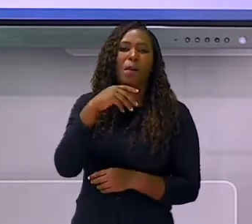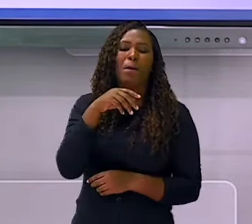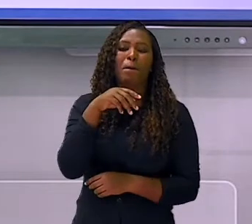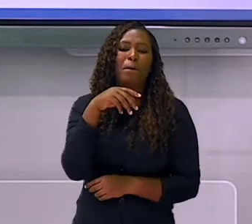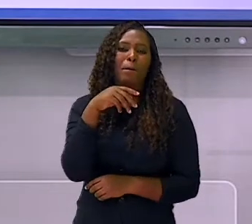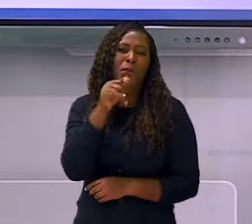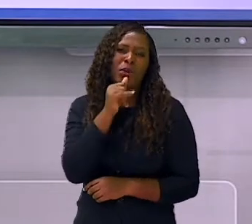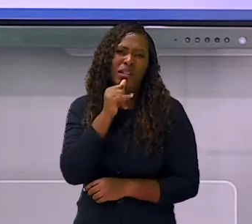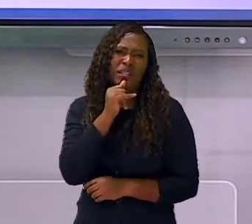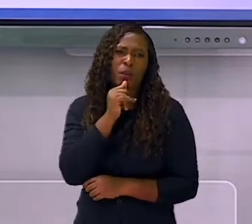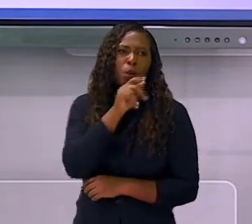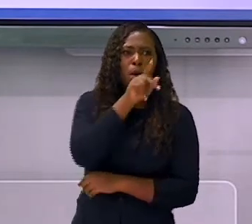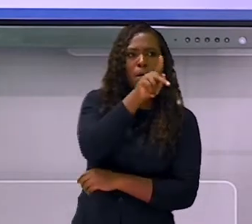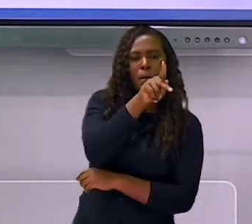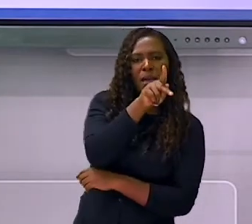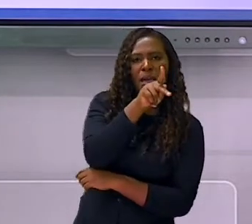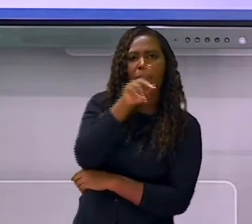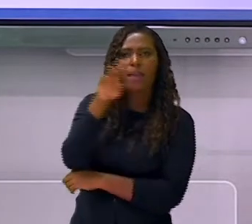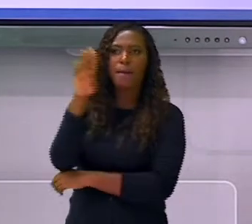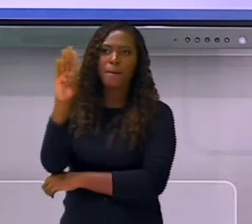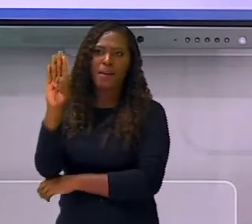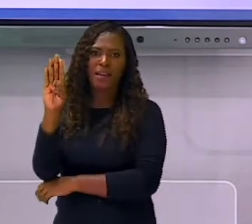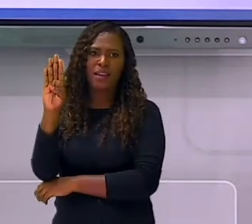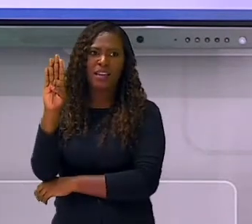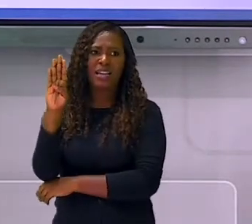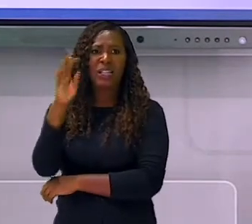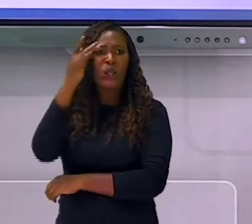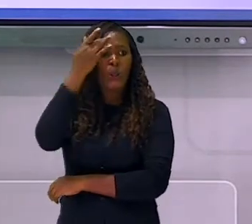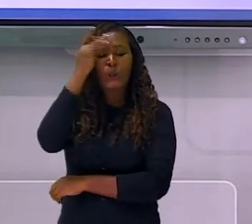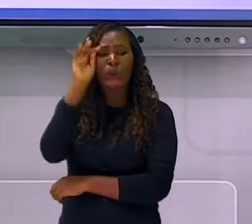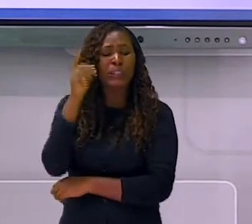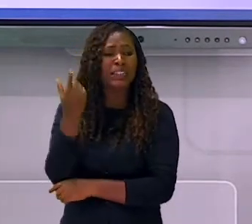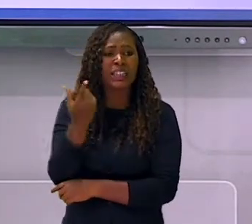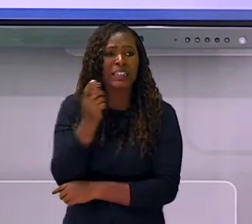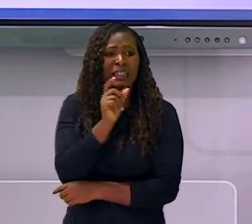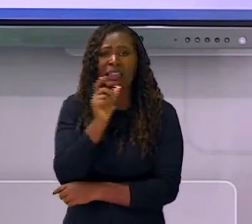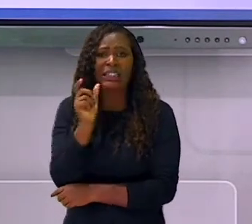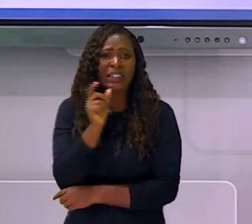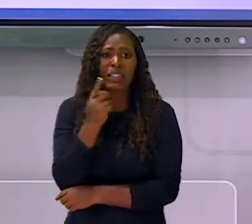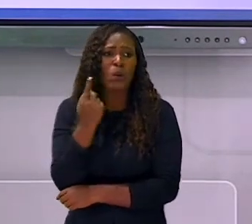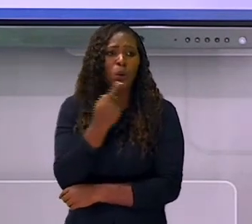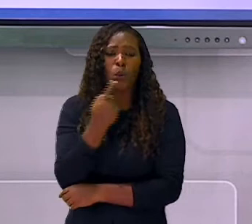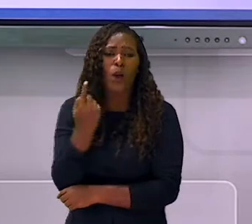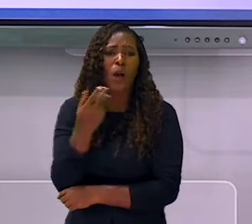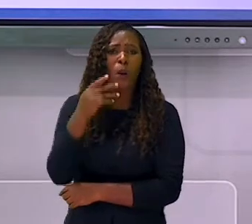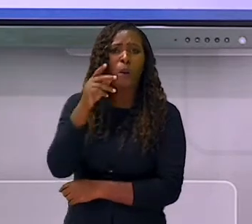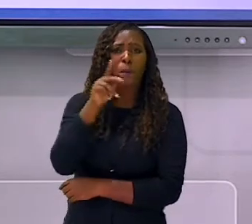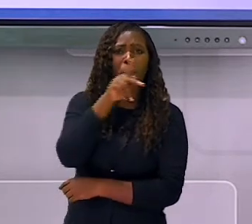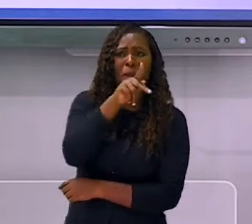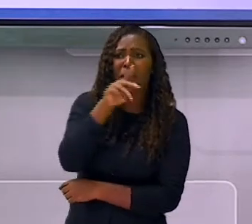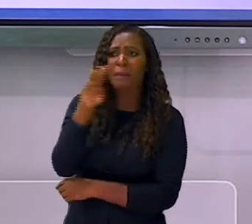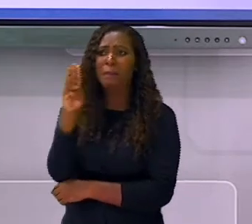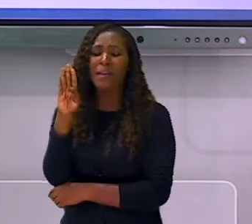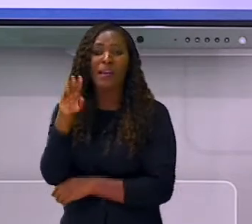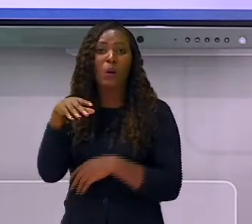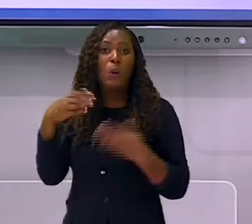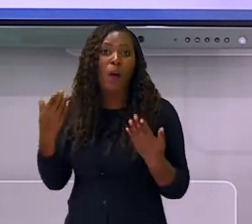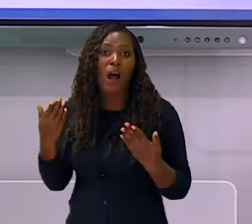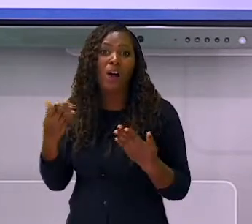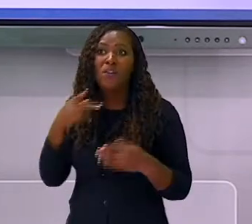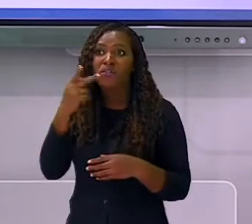do B, por exemplo, a escrita vai estar tão comprometida quanto a fala. Uma outra